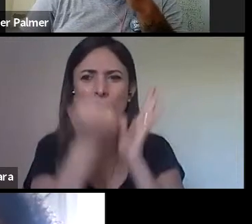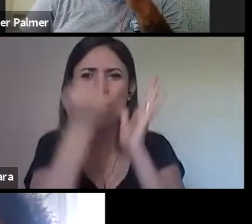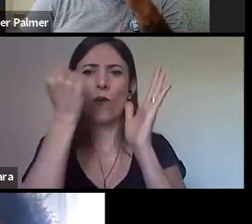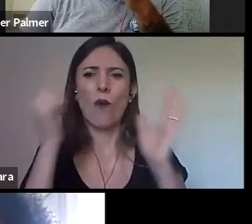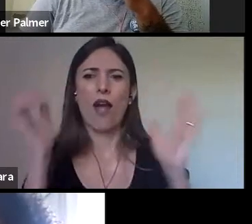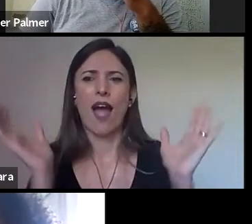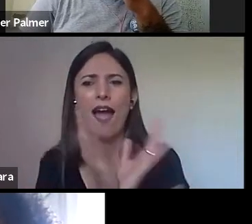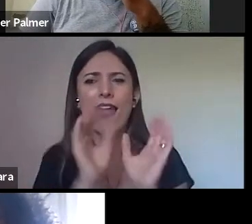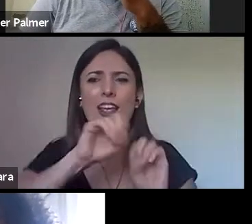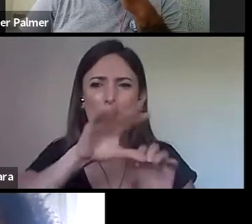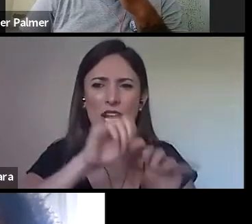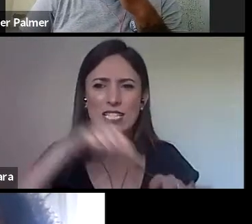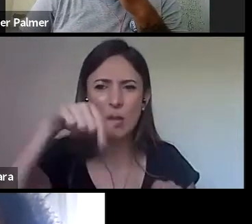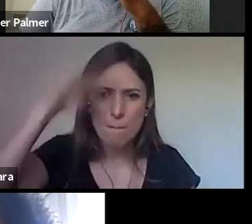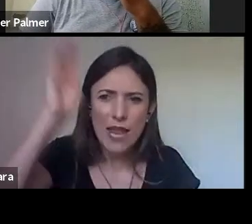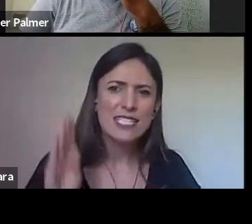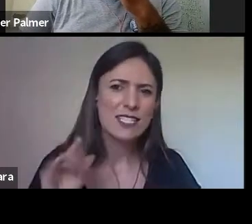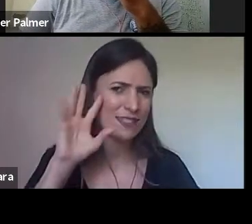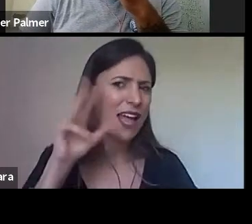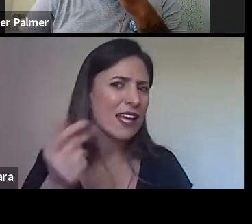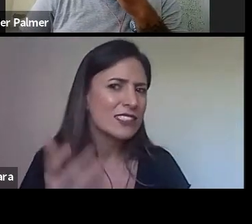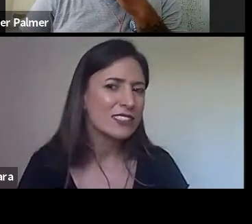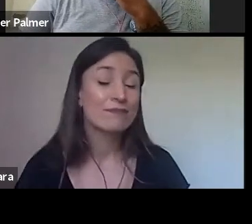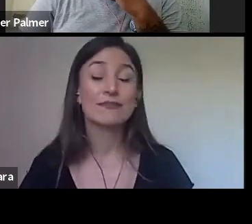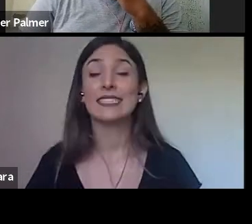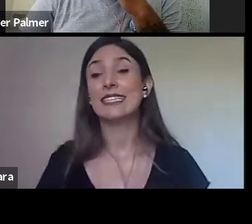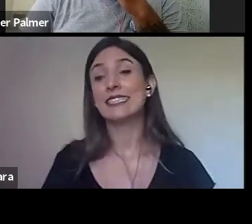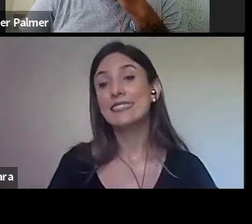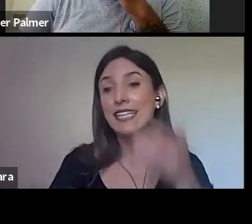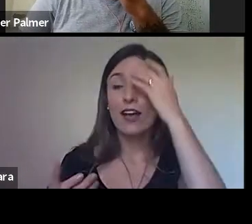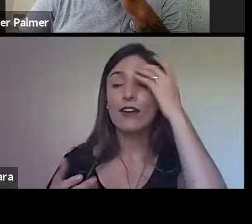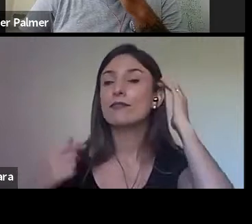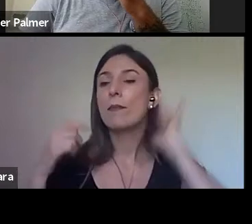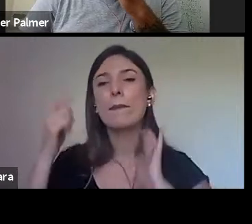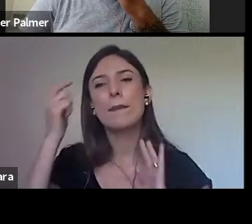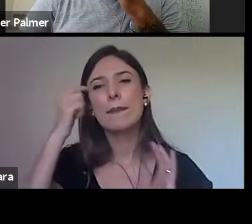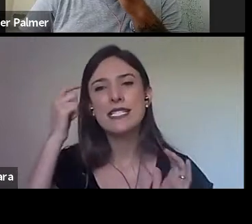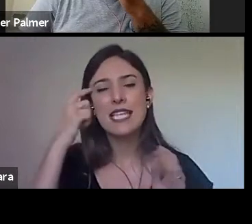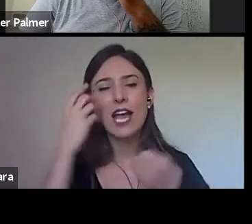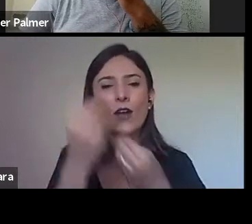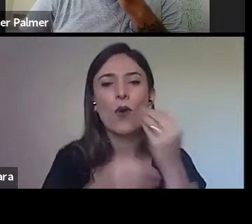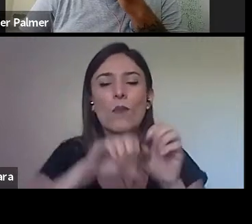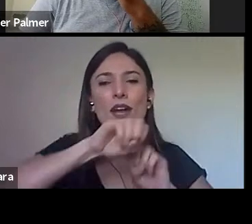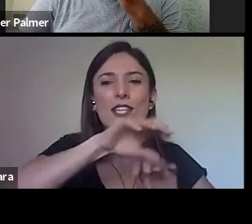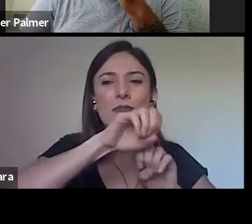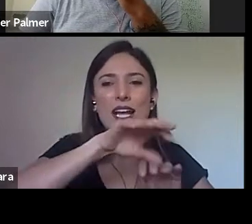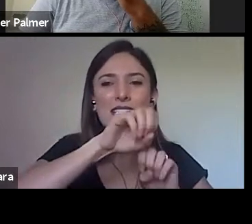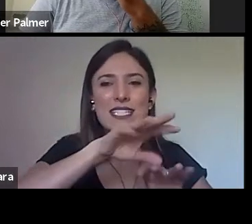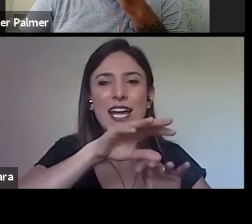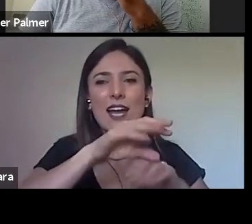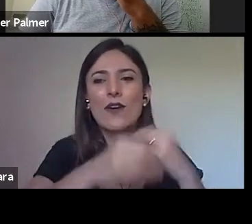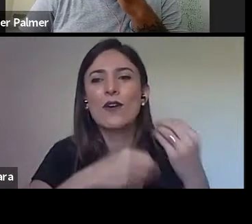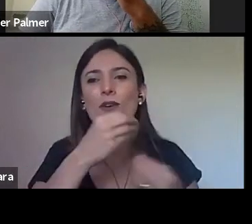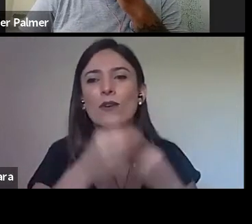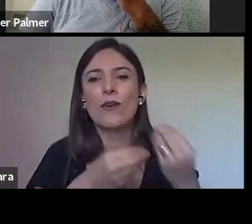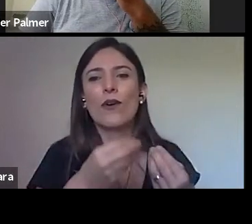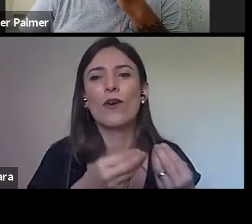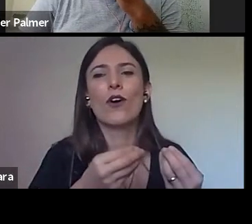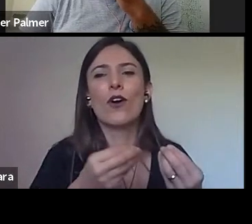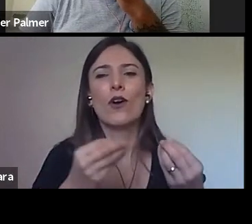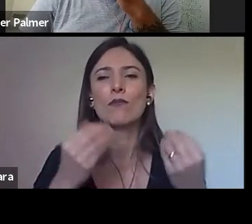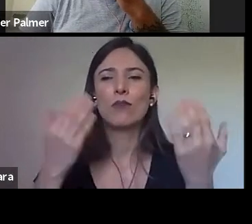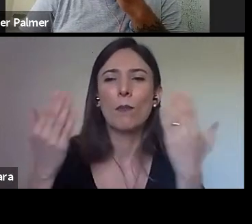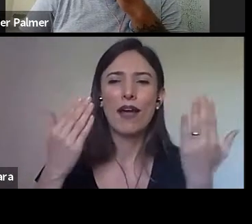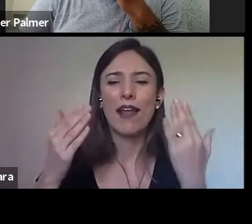nós pensarmos, vamos pensar um pouco o caráter da educação com relação aos índios e aos negros, se a gente pensar